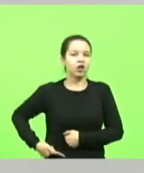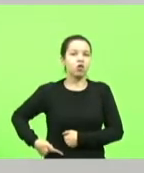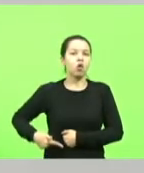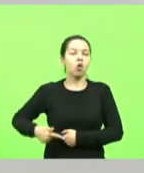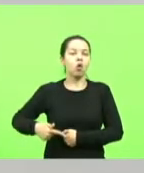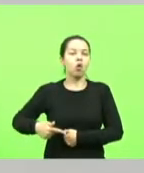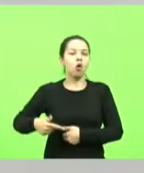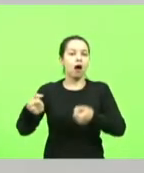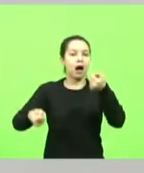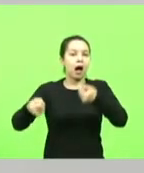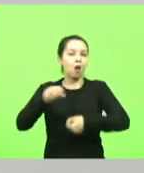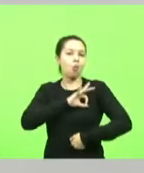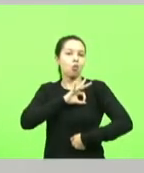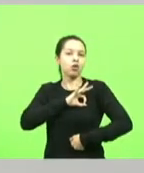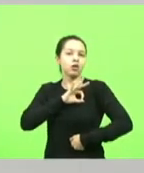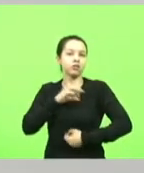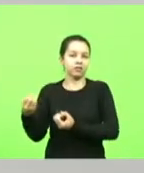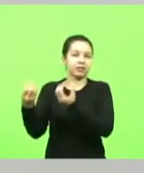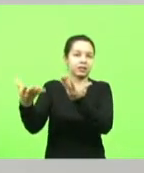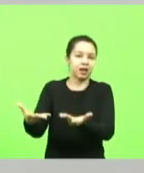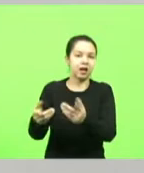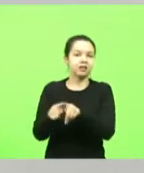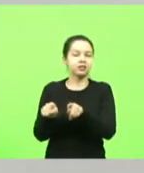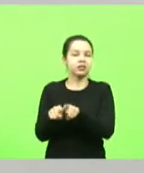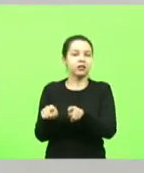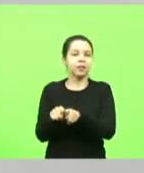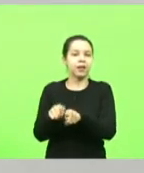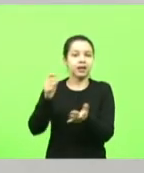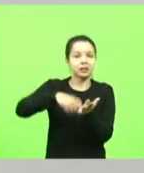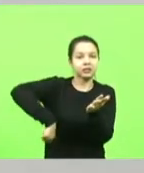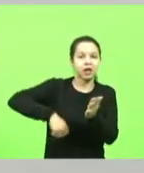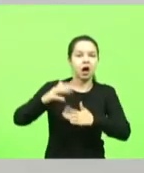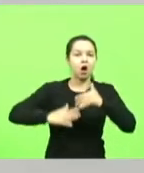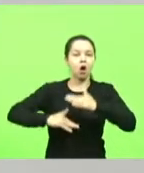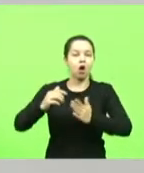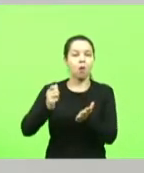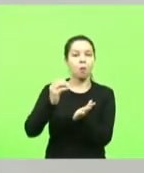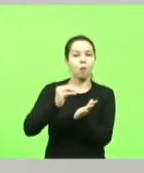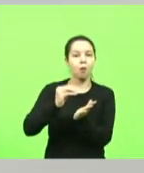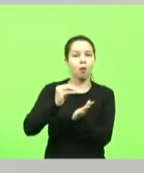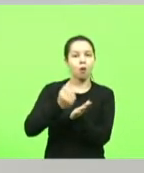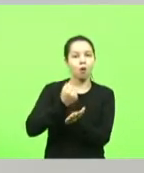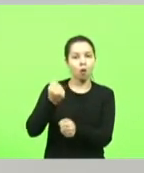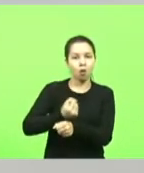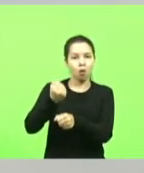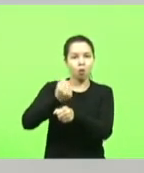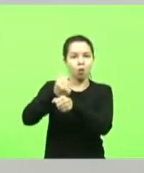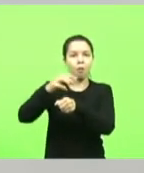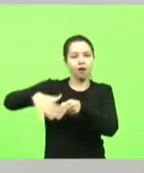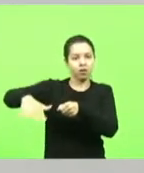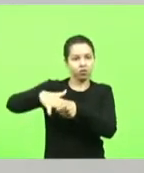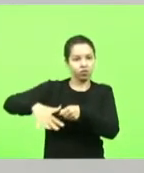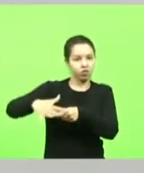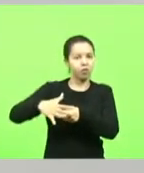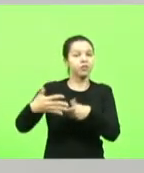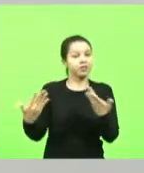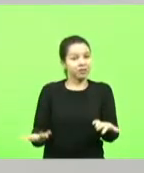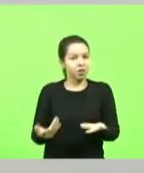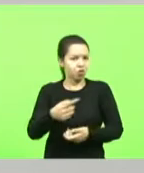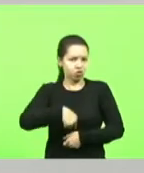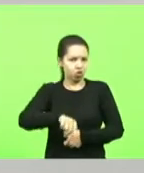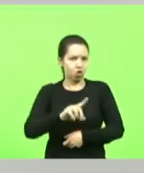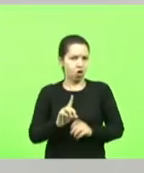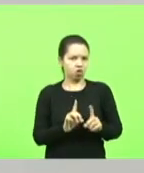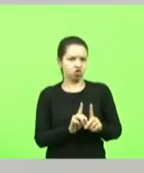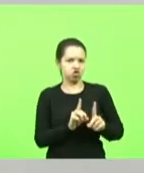de obras para a região então a gente não fica aqui distante